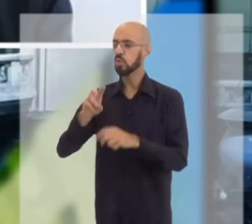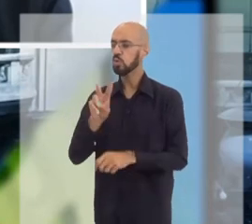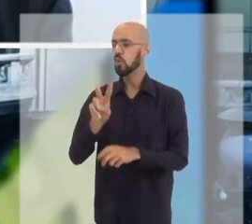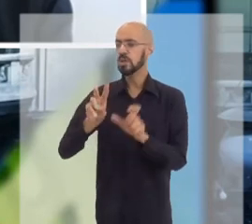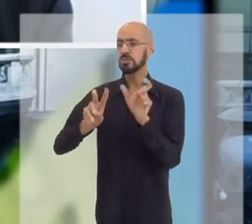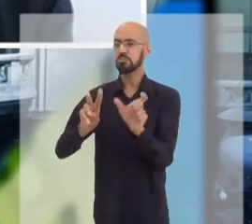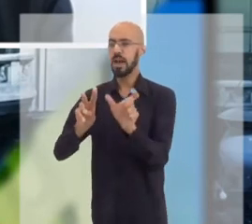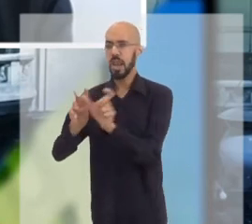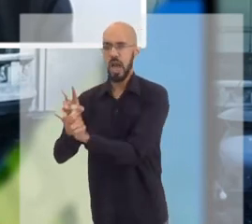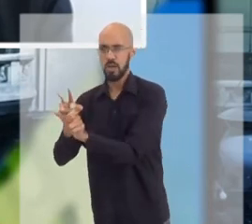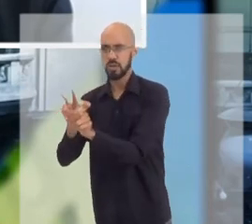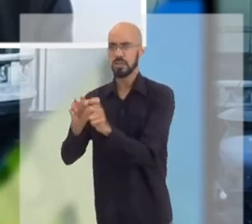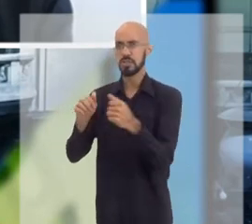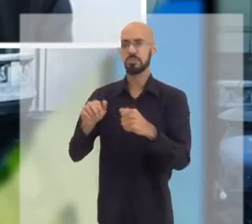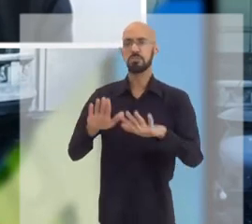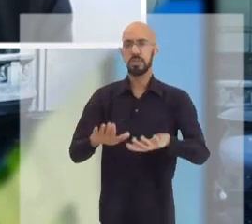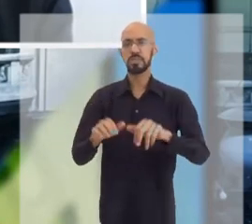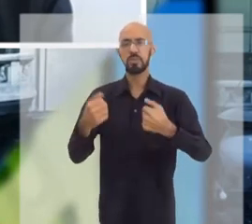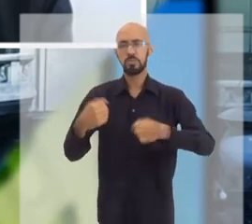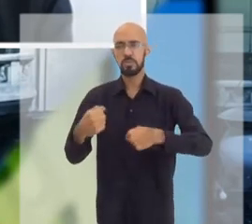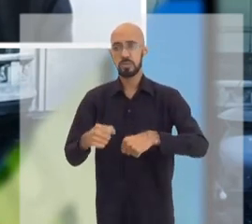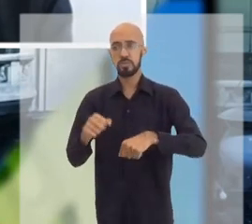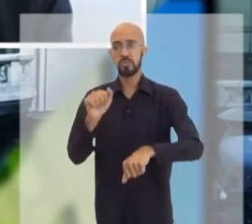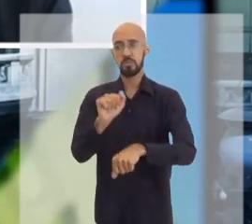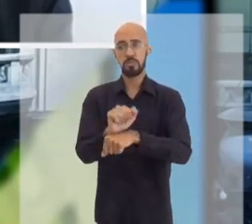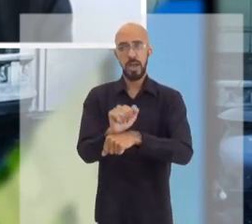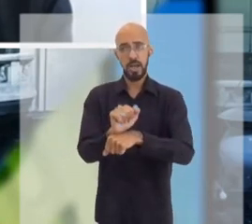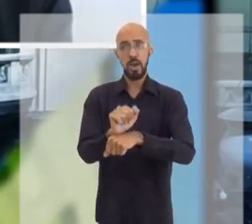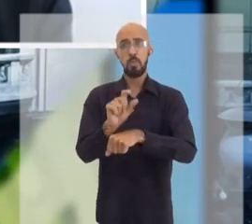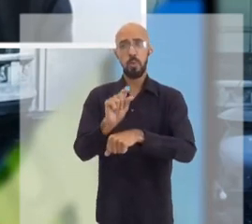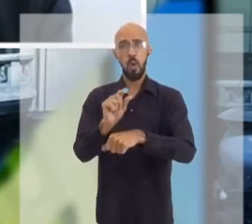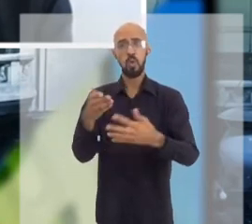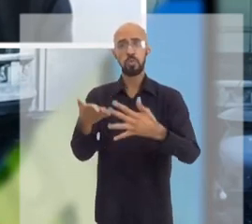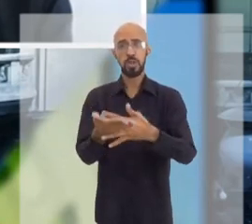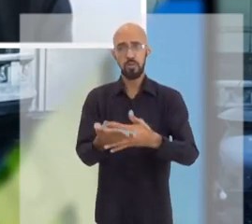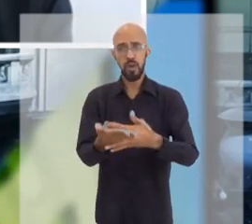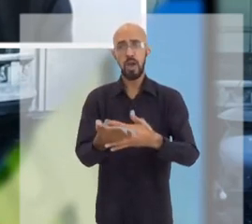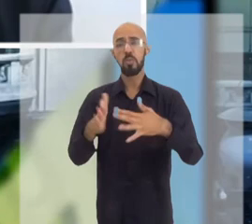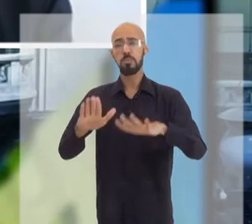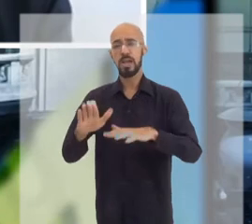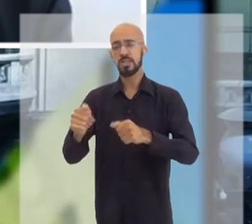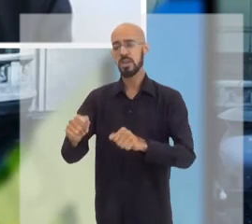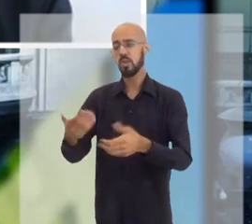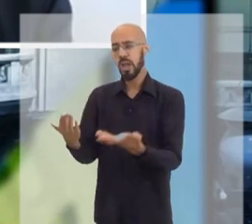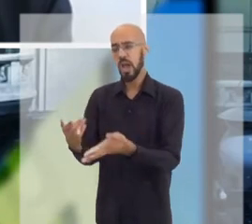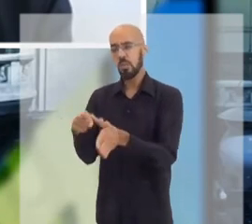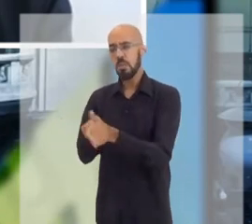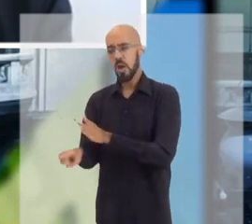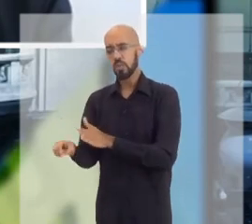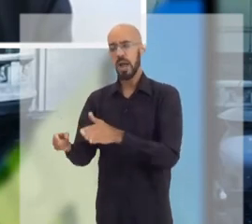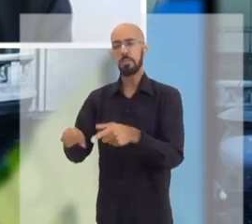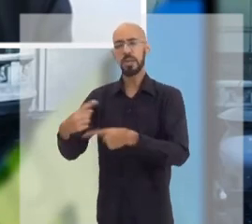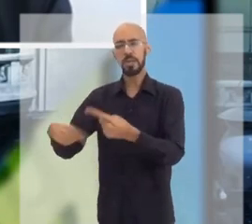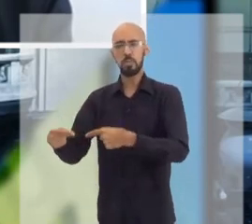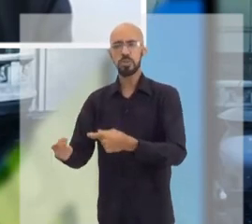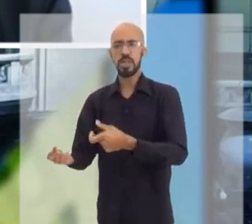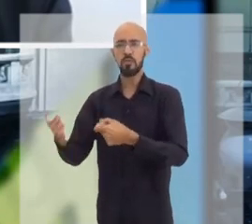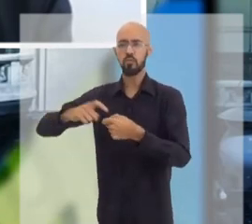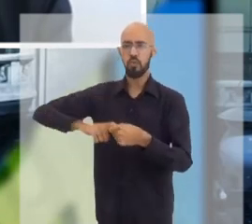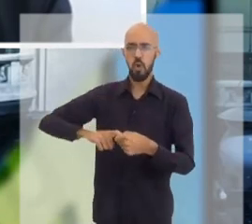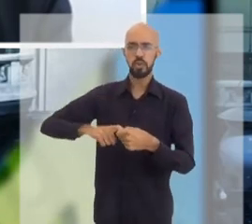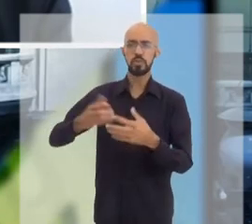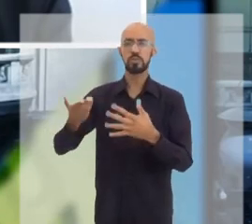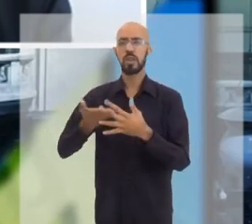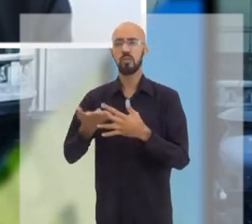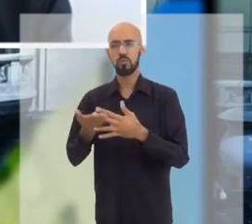importantes que eu vou precisar fazer um intervalo rápido, mas eu quero já deixar a provocação para, no segundo bloco, então,